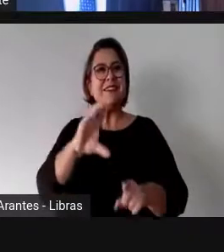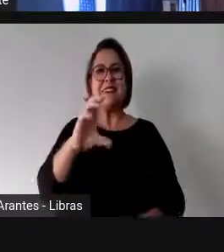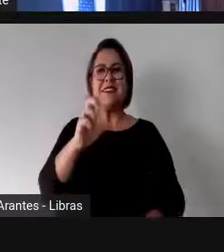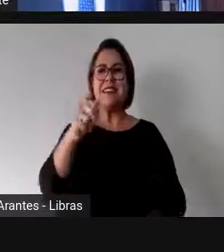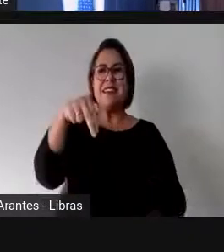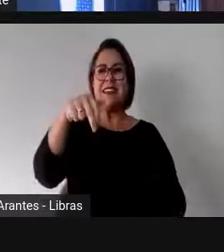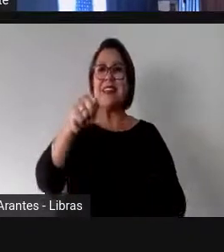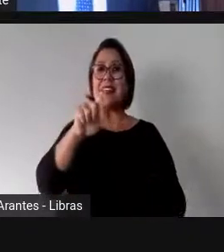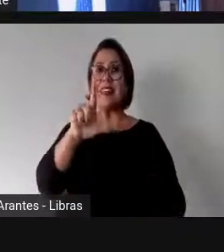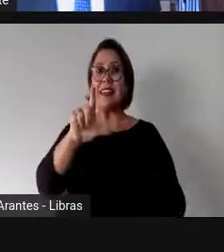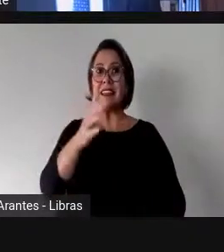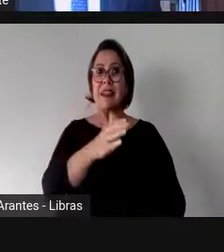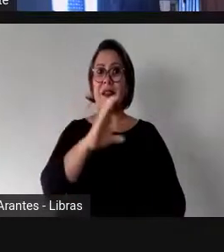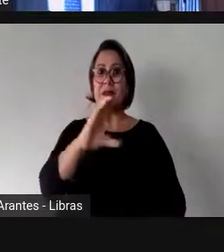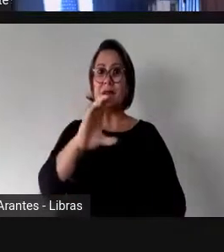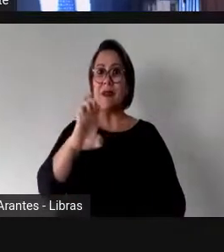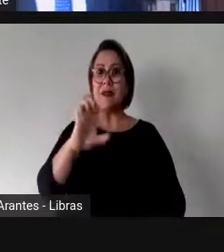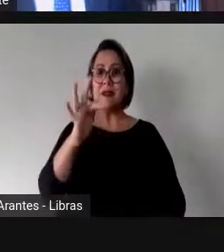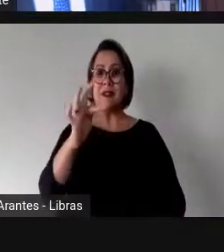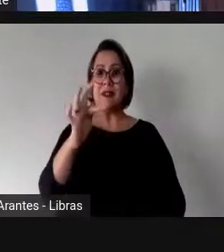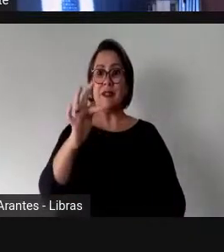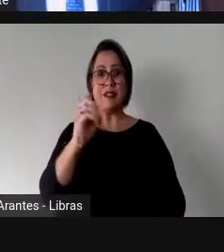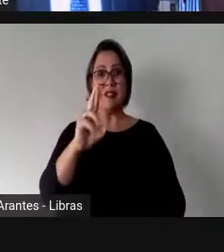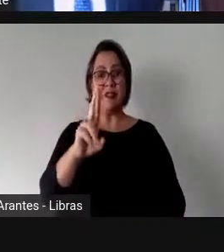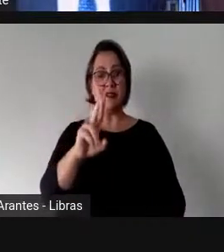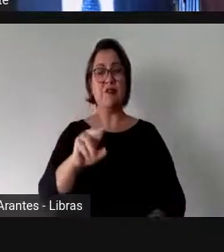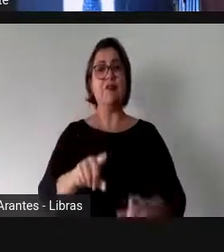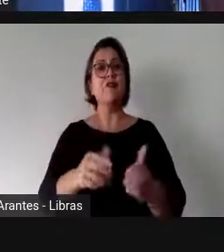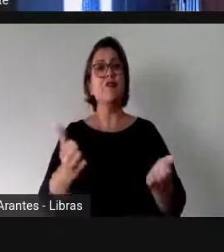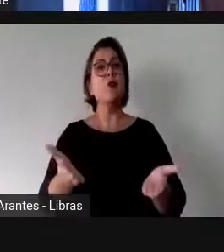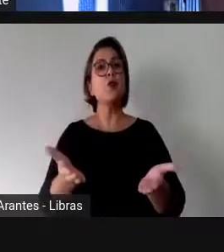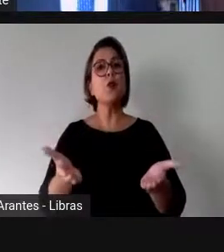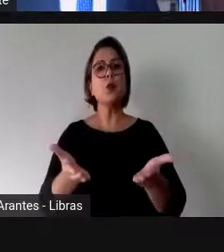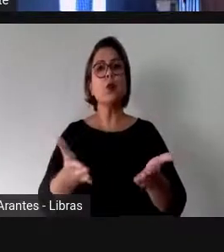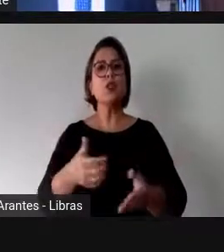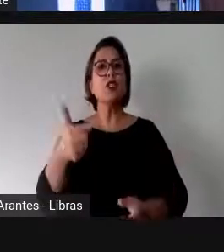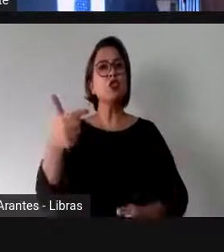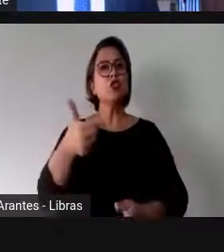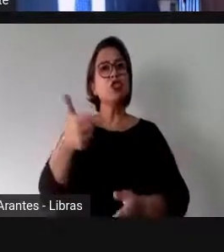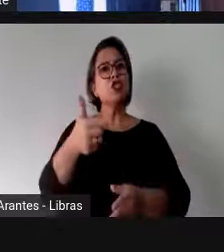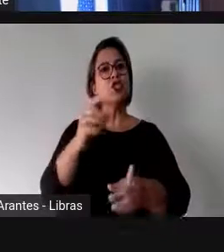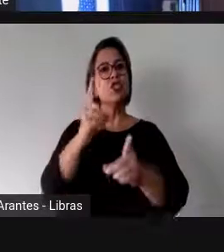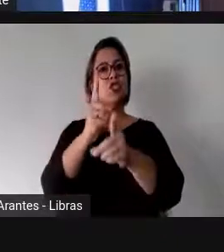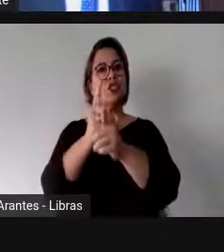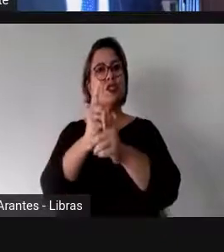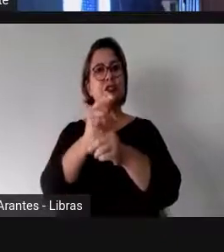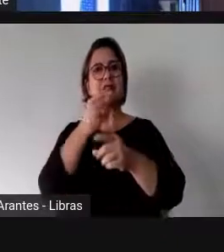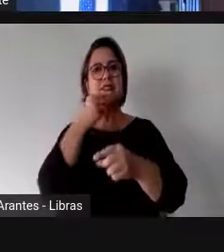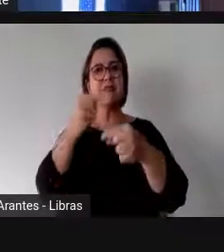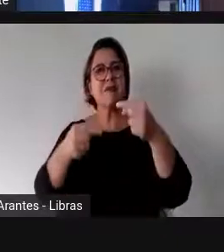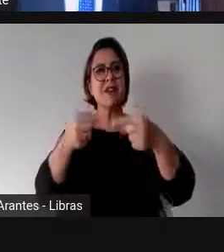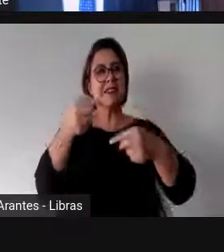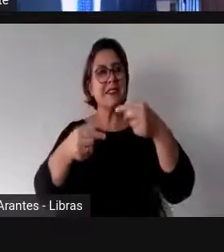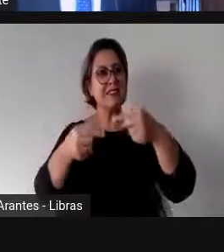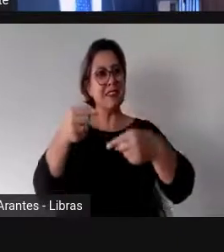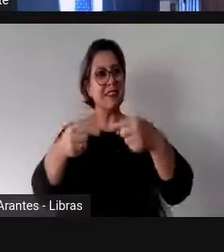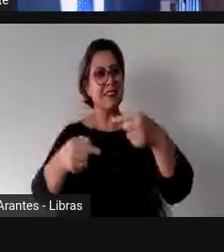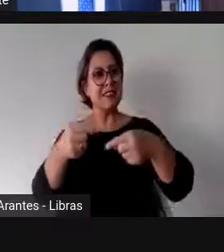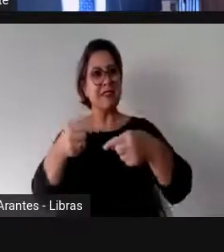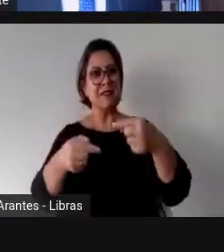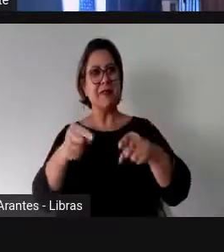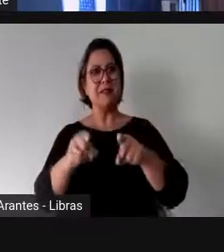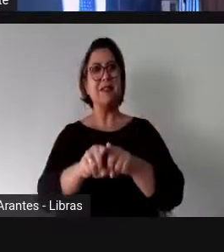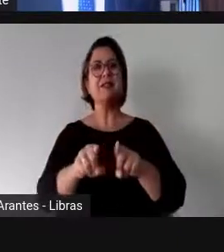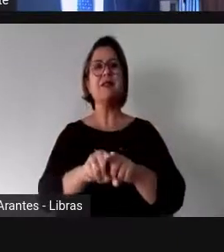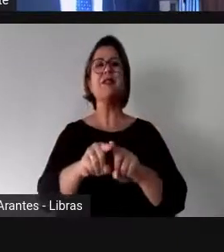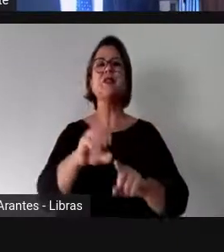Estamos iniciando, neste momento, o nosso segundo encontro dos debates, da jornada de debates religiosos do Sefor.